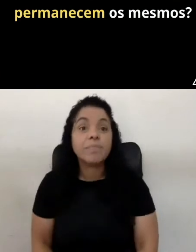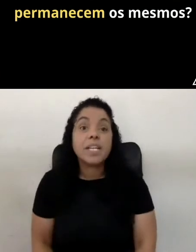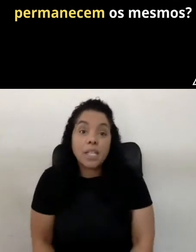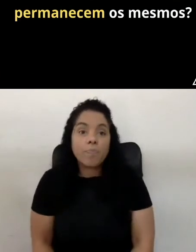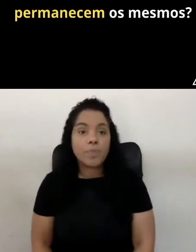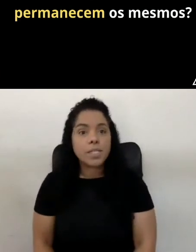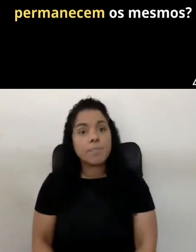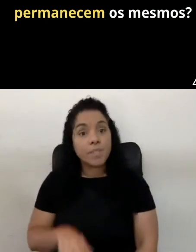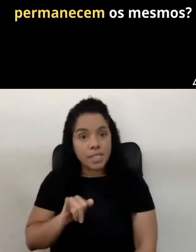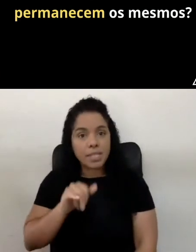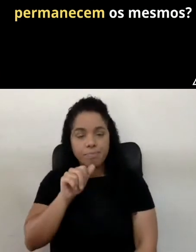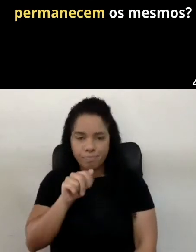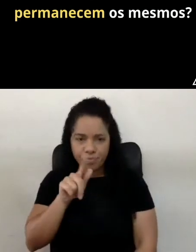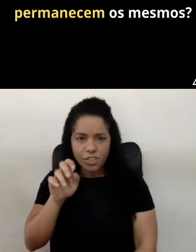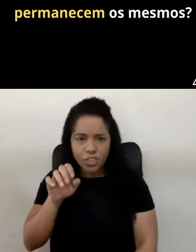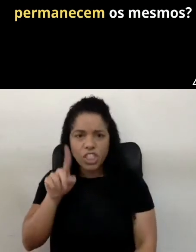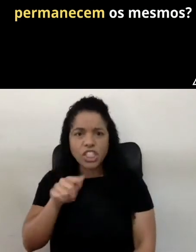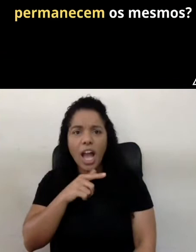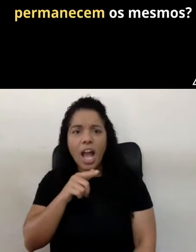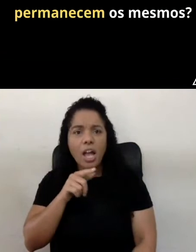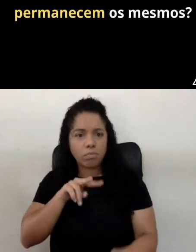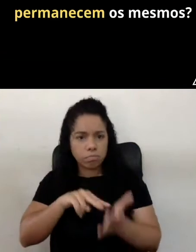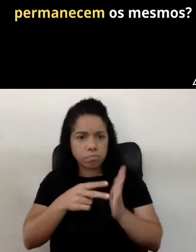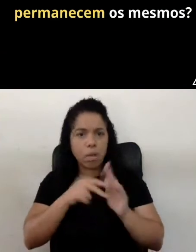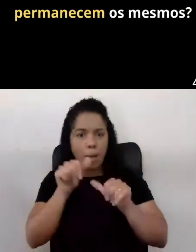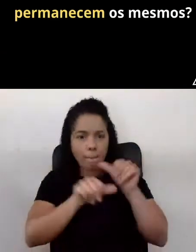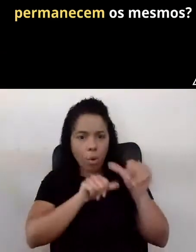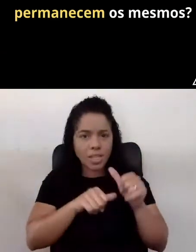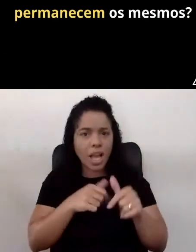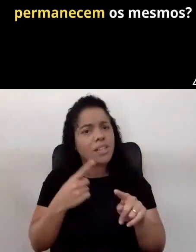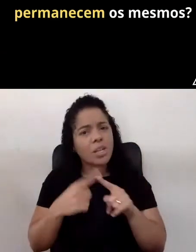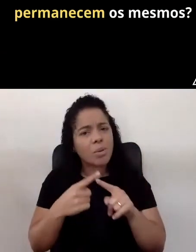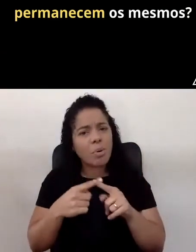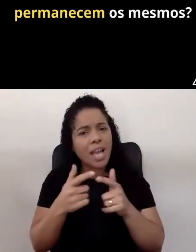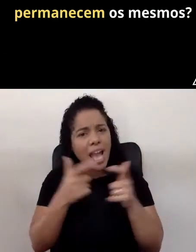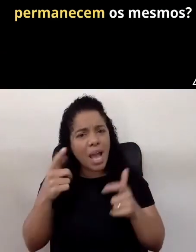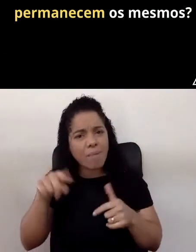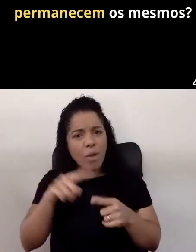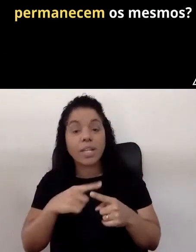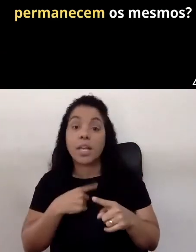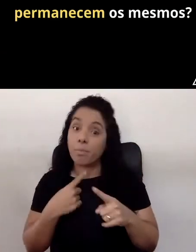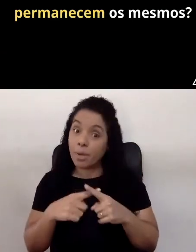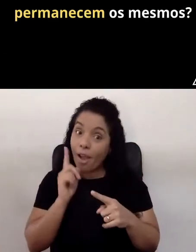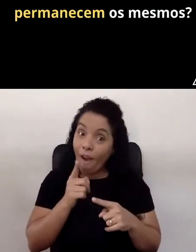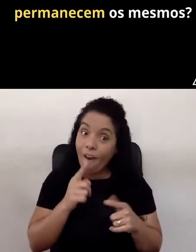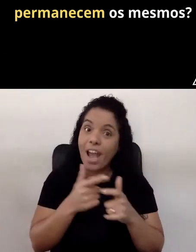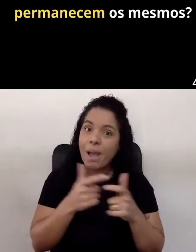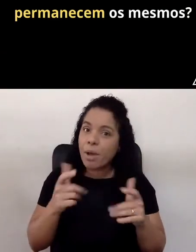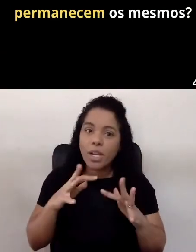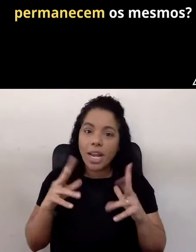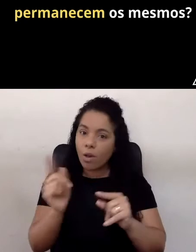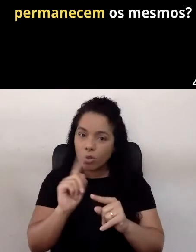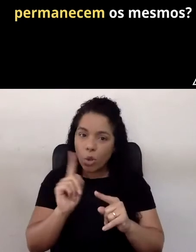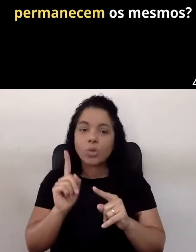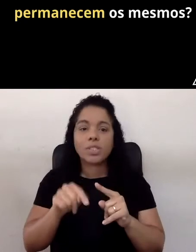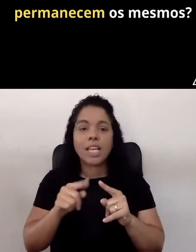se, se, agile, né, se ágil é, é mudança, então, porque a maioria, e aí, olha aqui, a maioria, não, são todos, a maioria